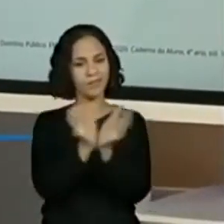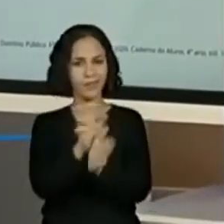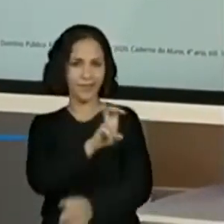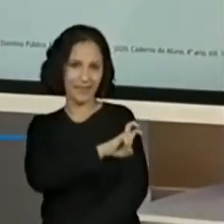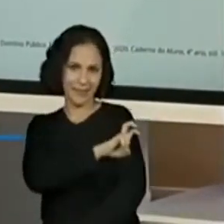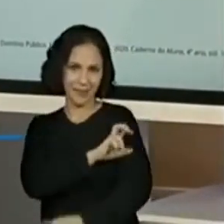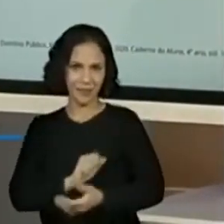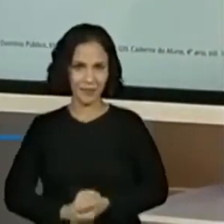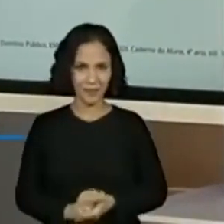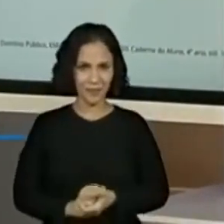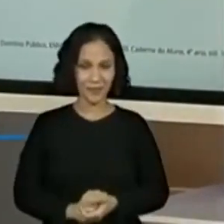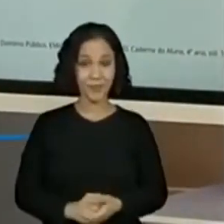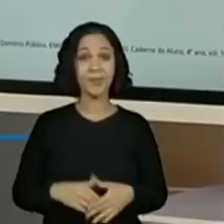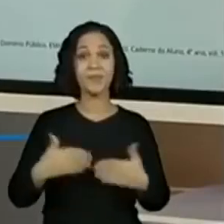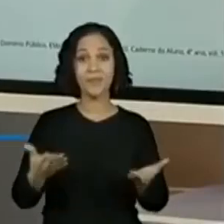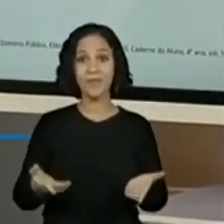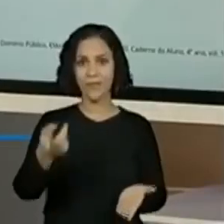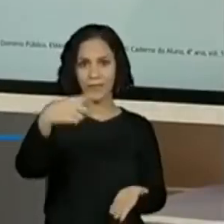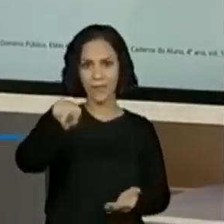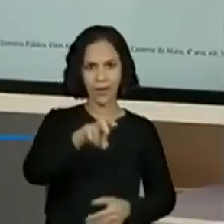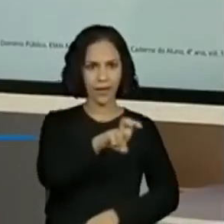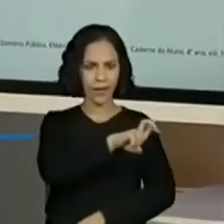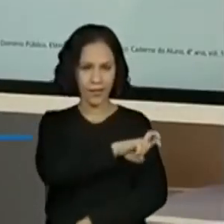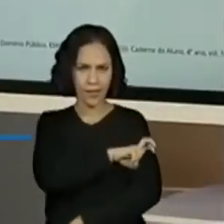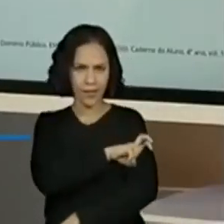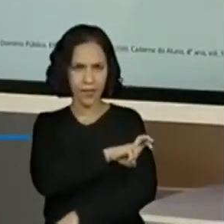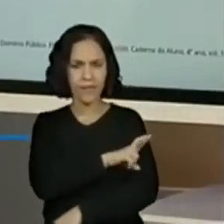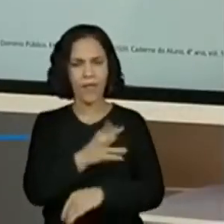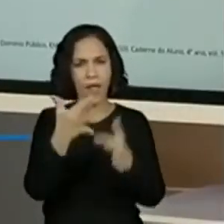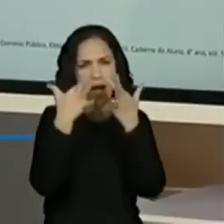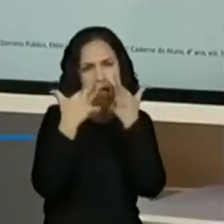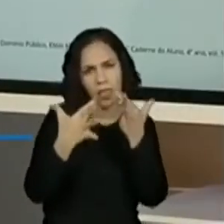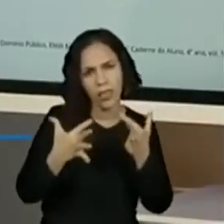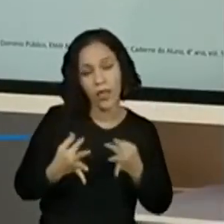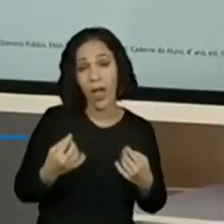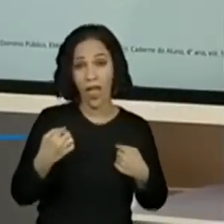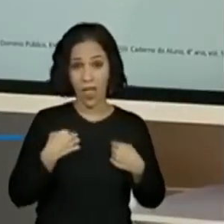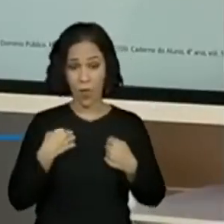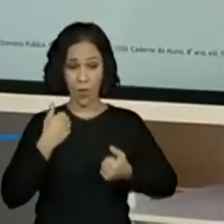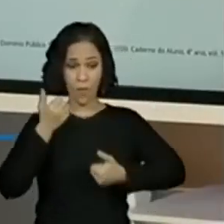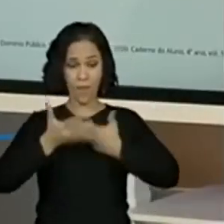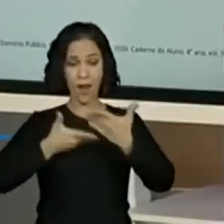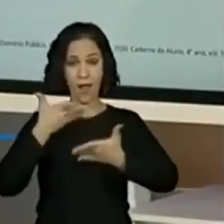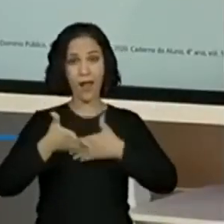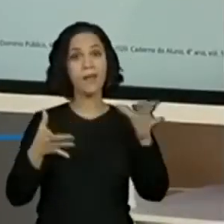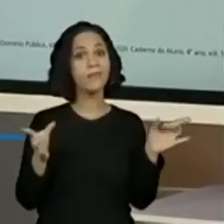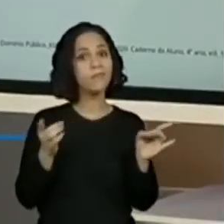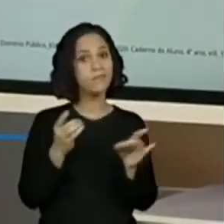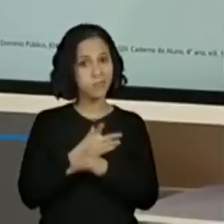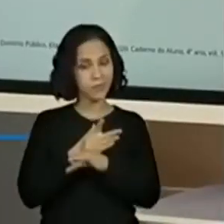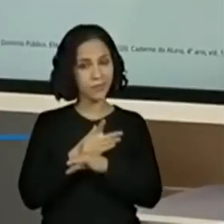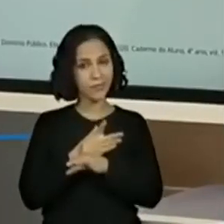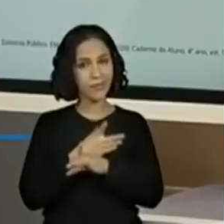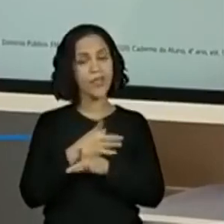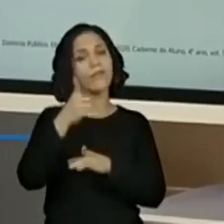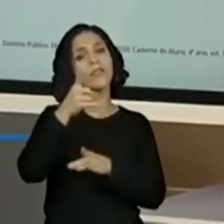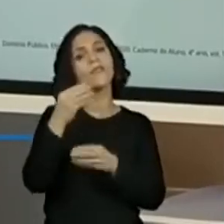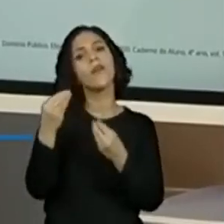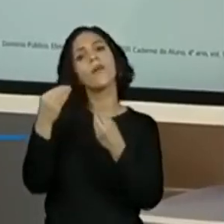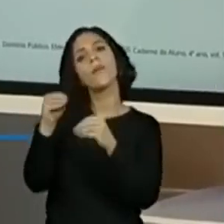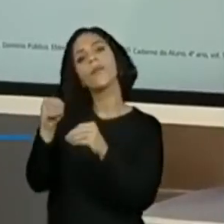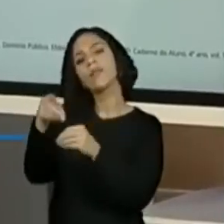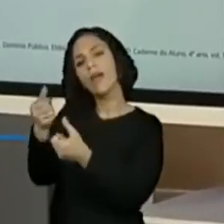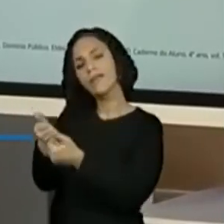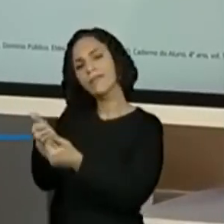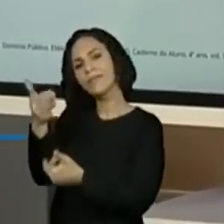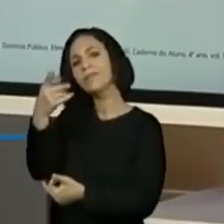E essa galerinha do quinto ano vai ouvir. E quando eu terminar, eu quero que vocês coloquem as impressões de